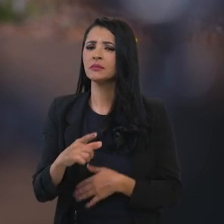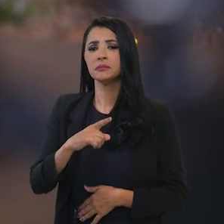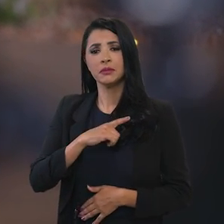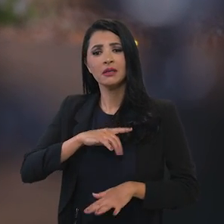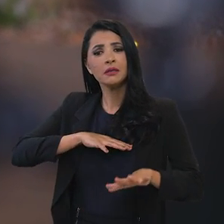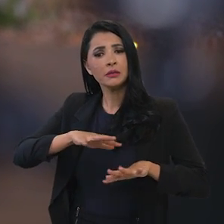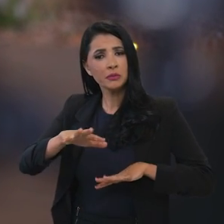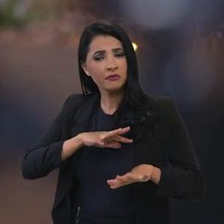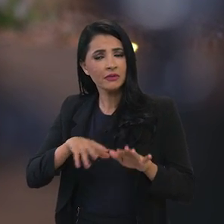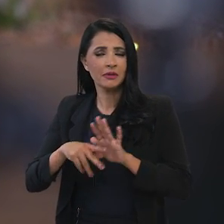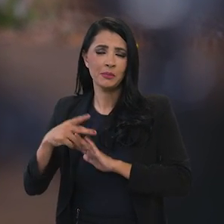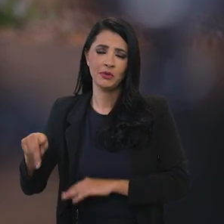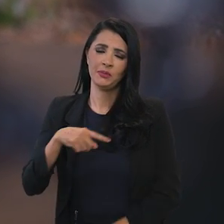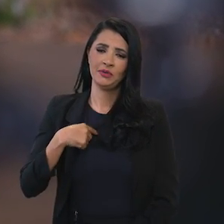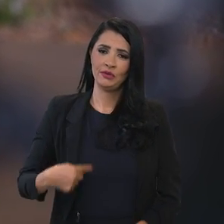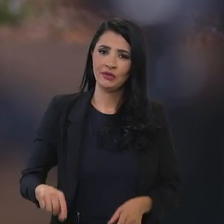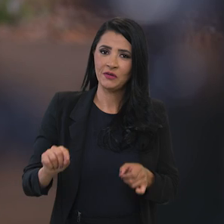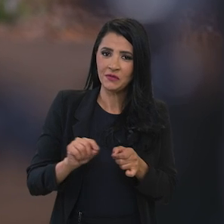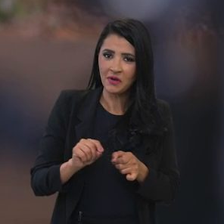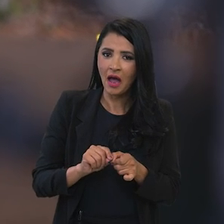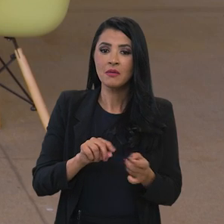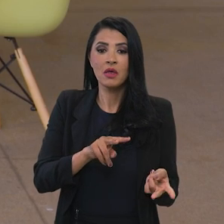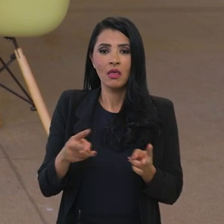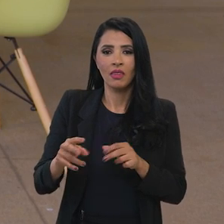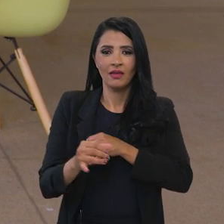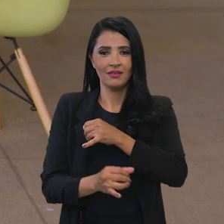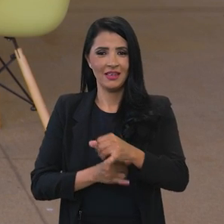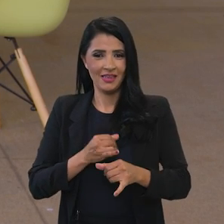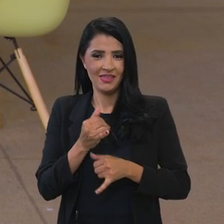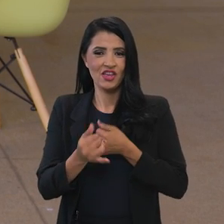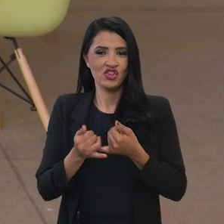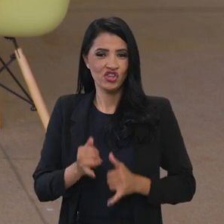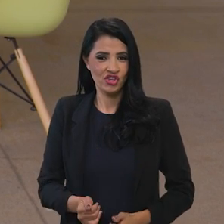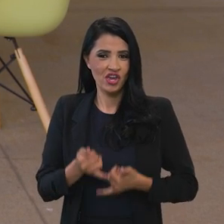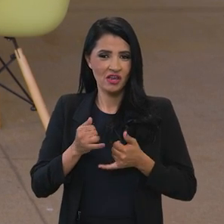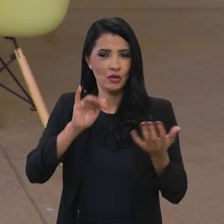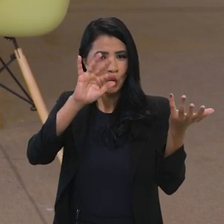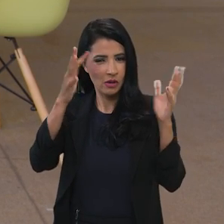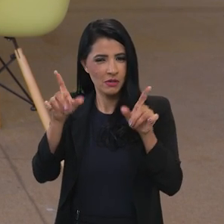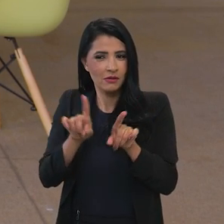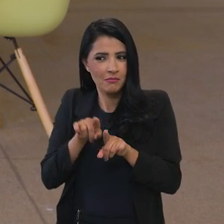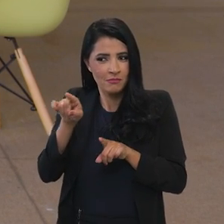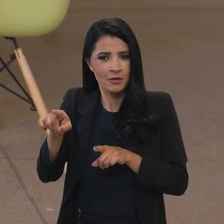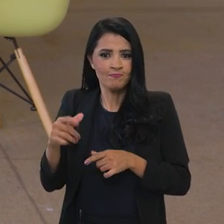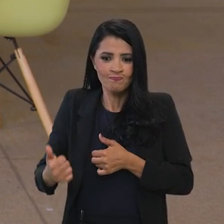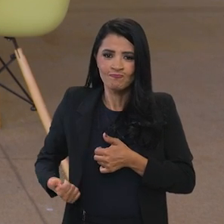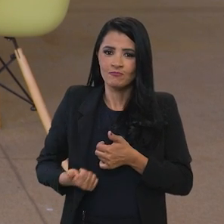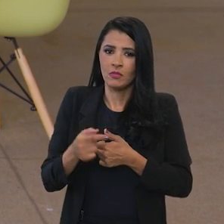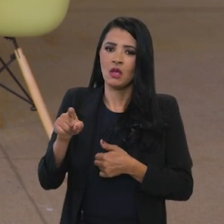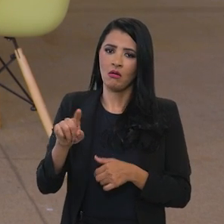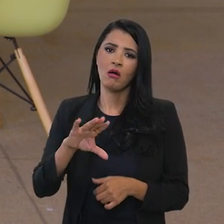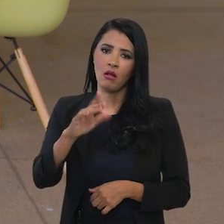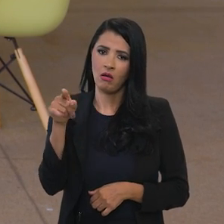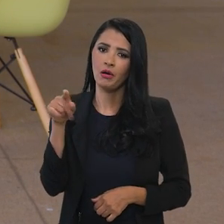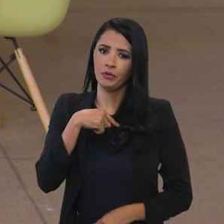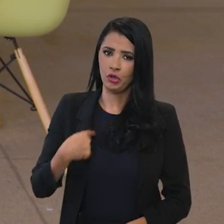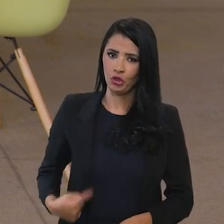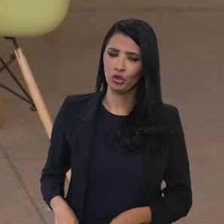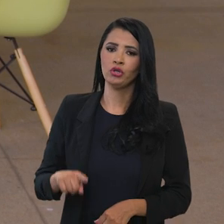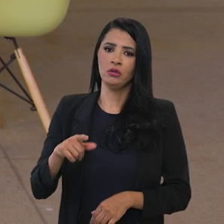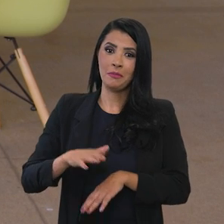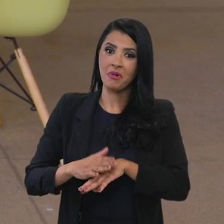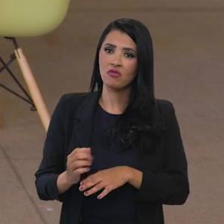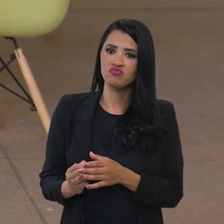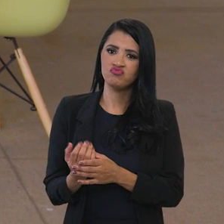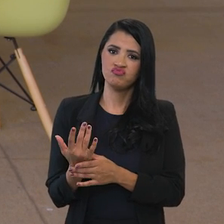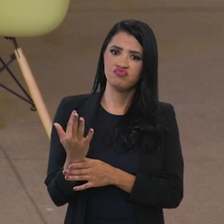movimento que a própria China faz para a transição energética climática claro a China é país hoje que mais emite gás de efeito estufa no